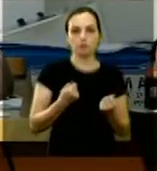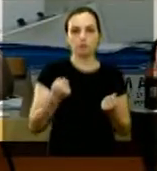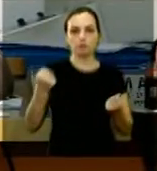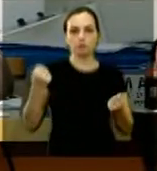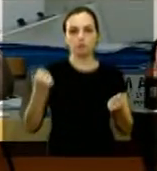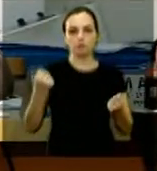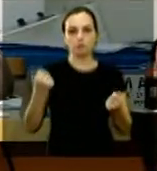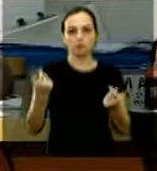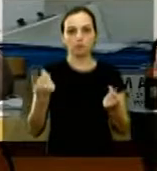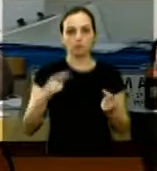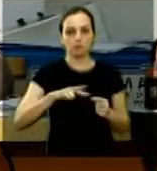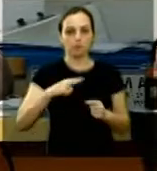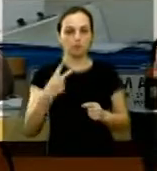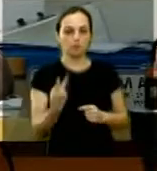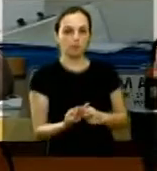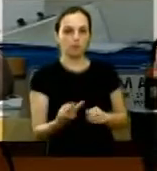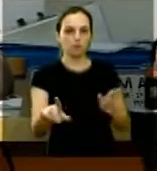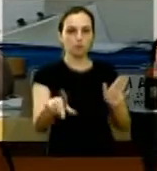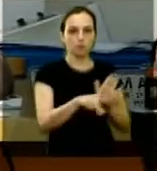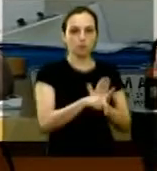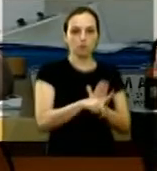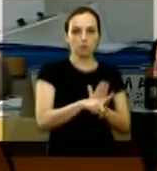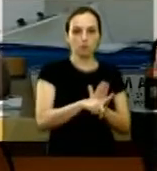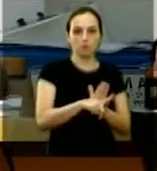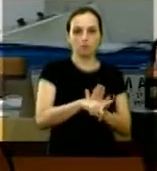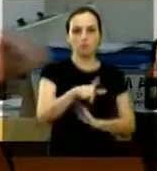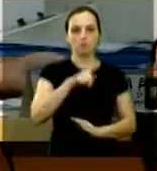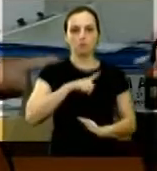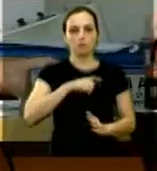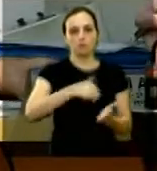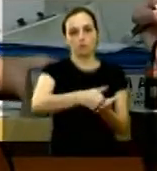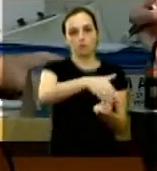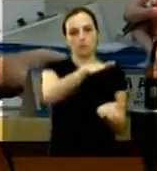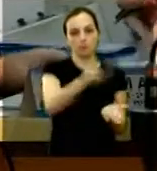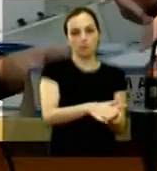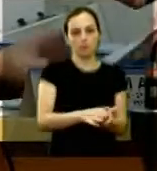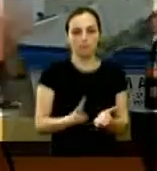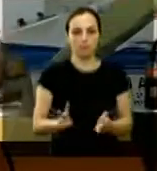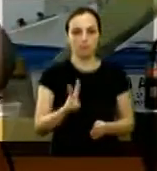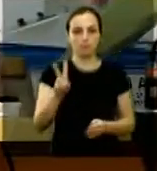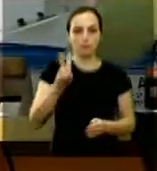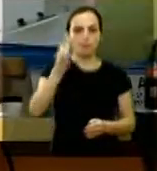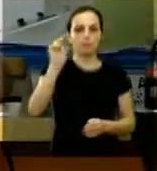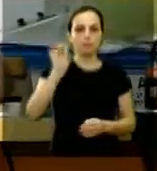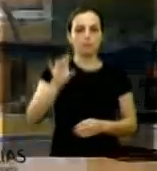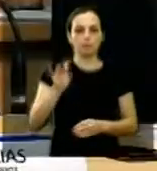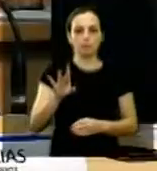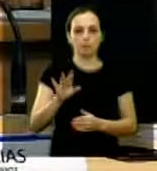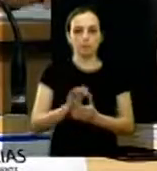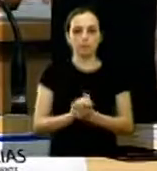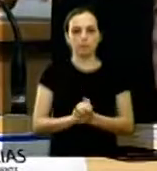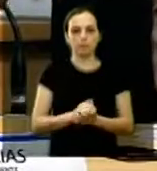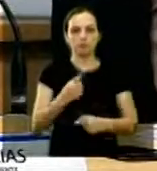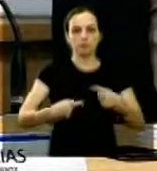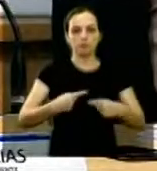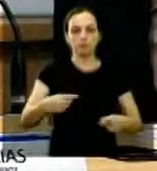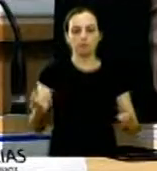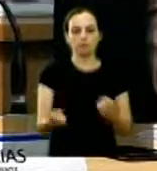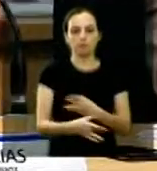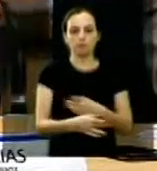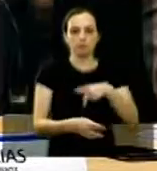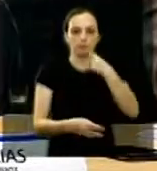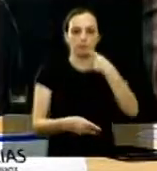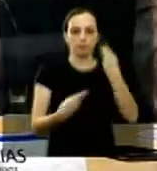serão impostos sanções com penas de multa em valores específicos Em discussão Cerrado da